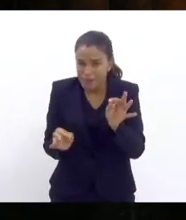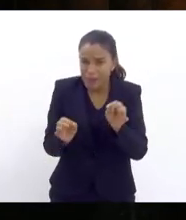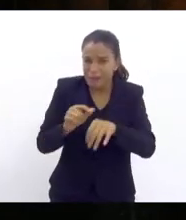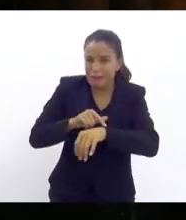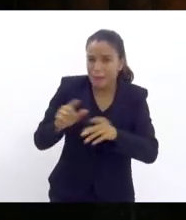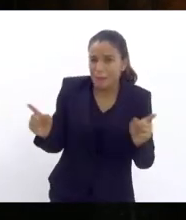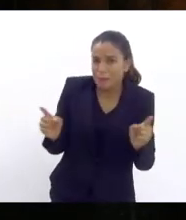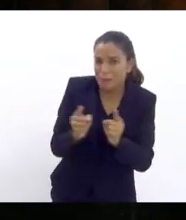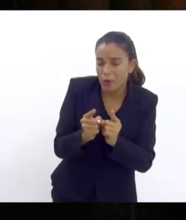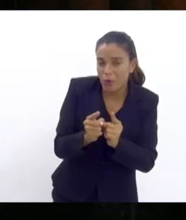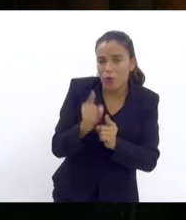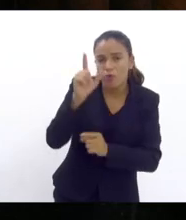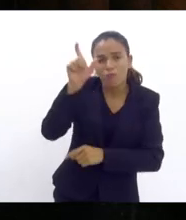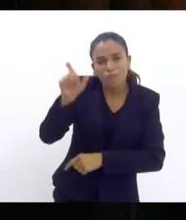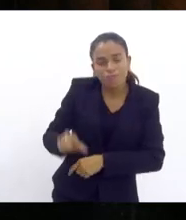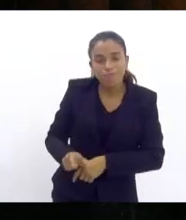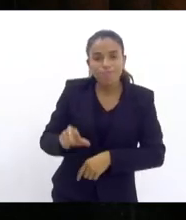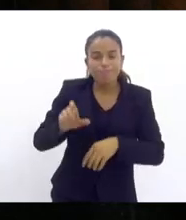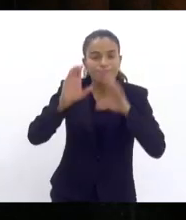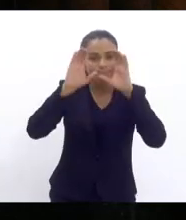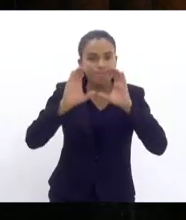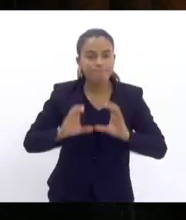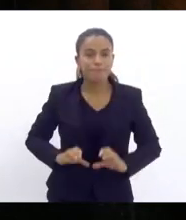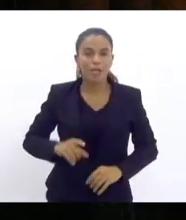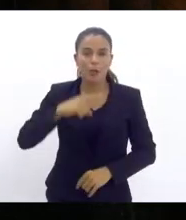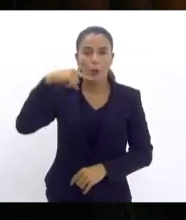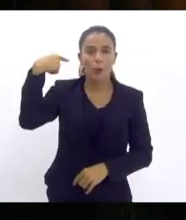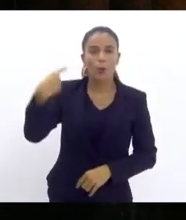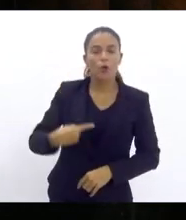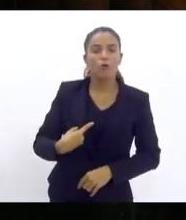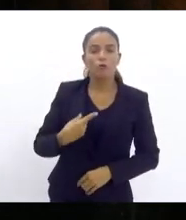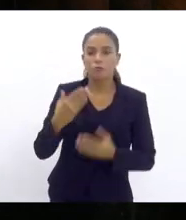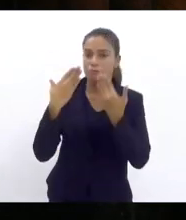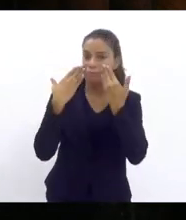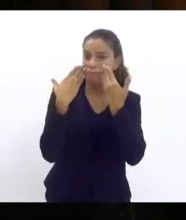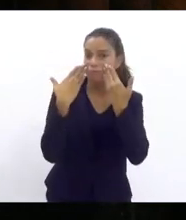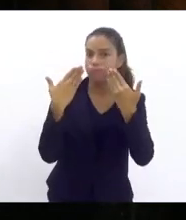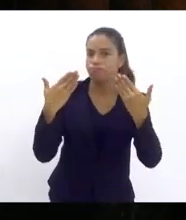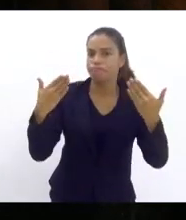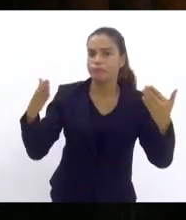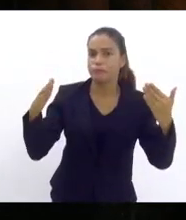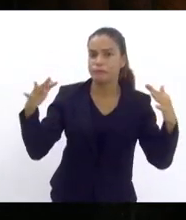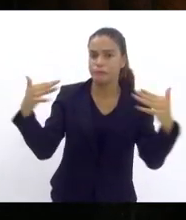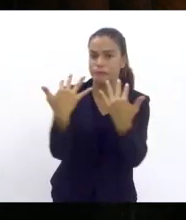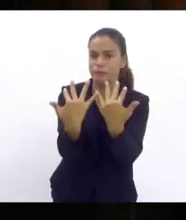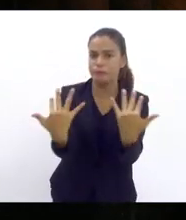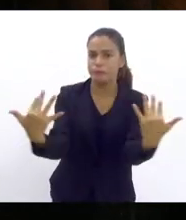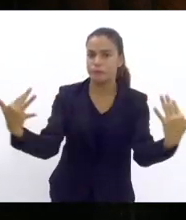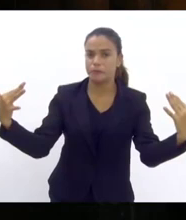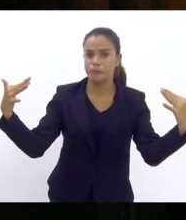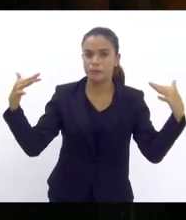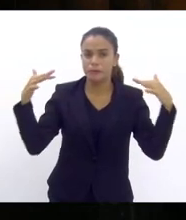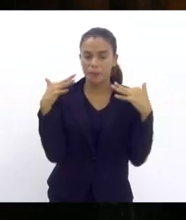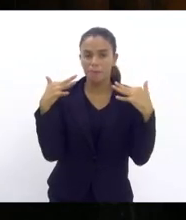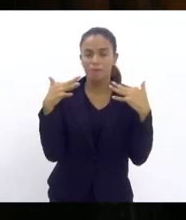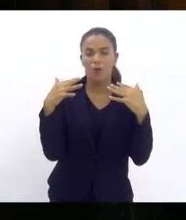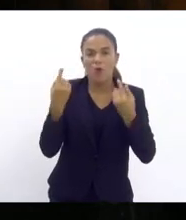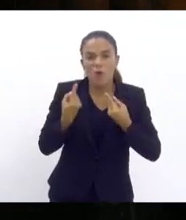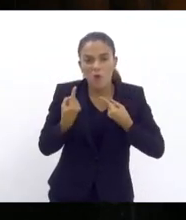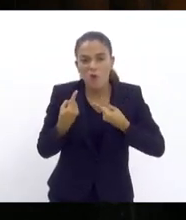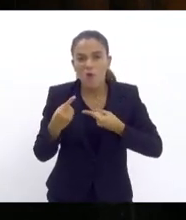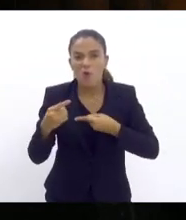um cidadão russo se manifestou publicamente contra